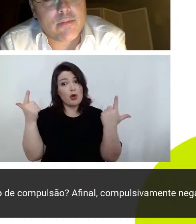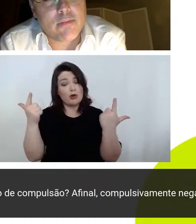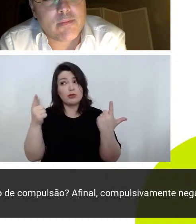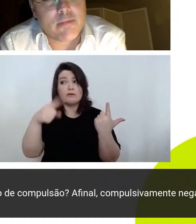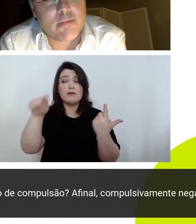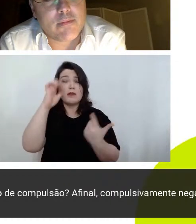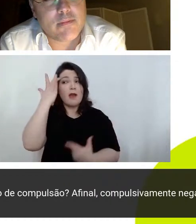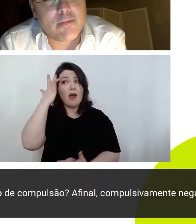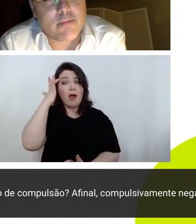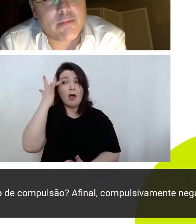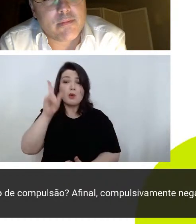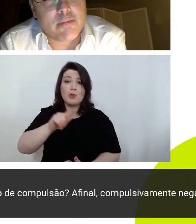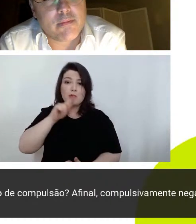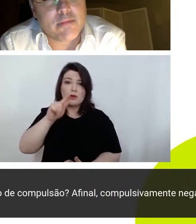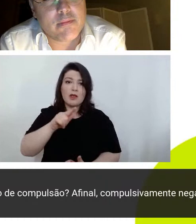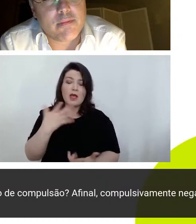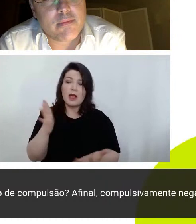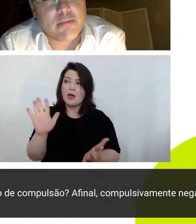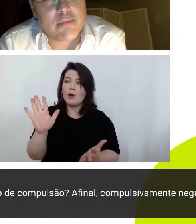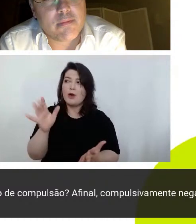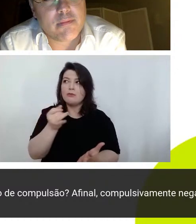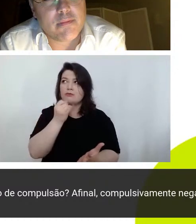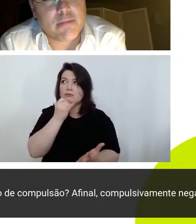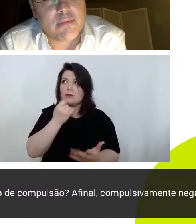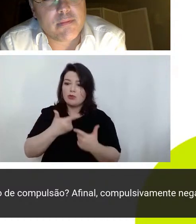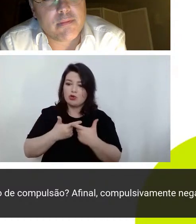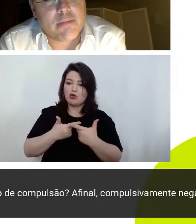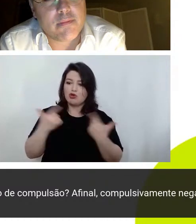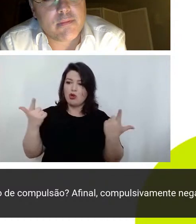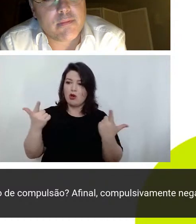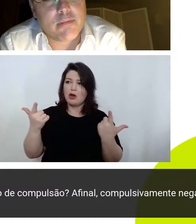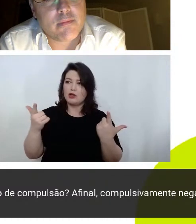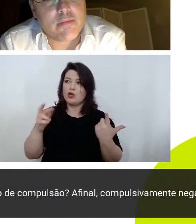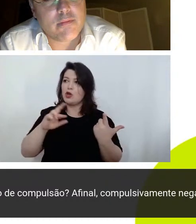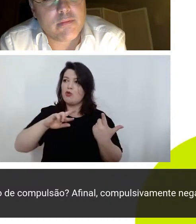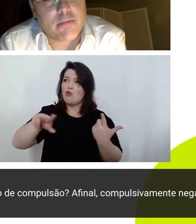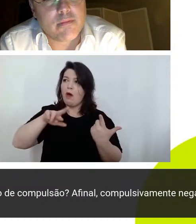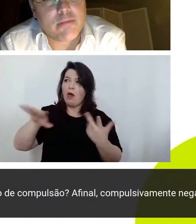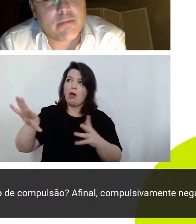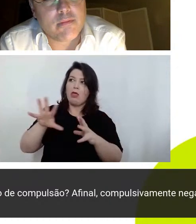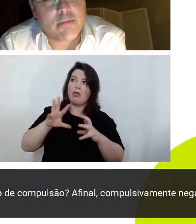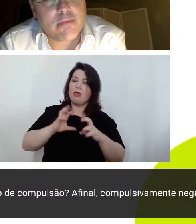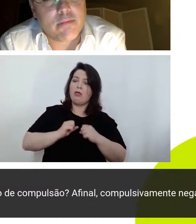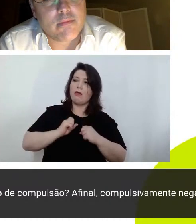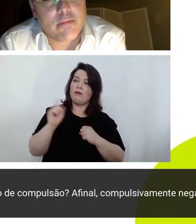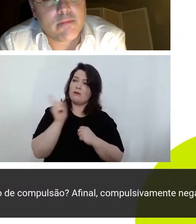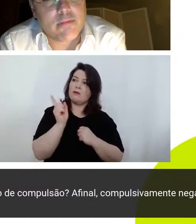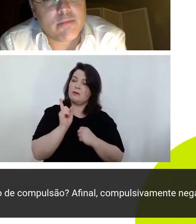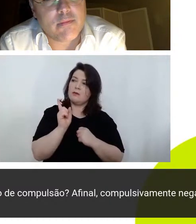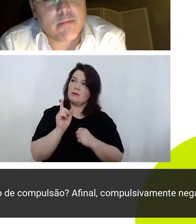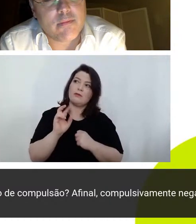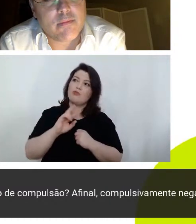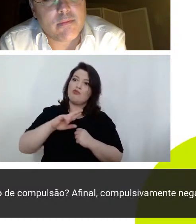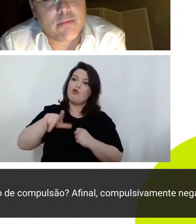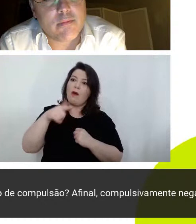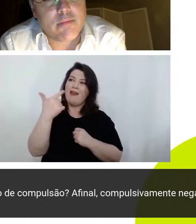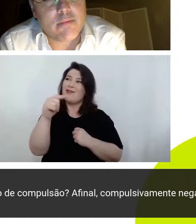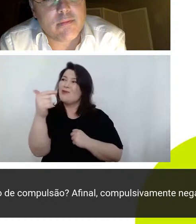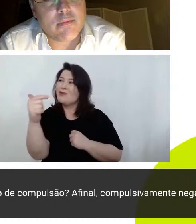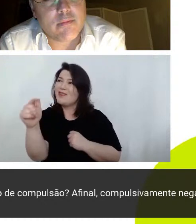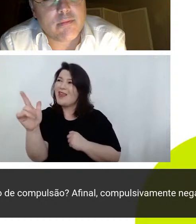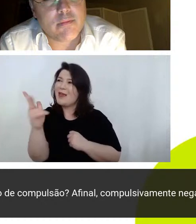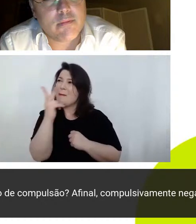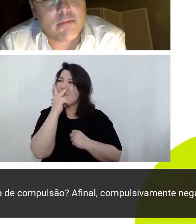vocês acham digo pela sorte assim não sou eu que vou ser contaminado ou isso não existe que é uma